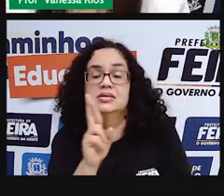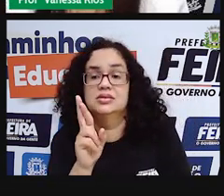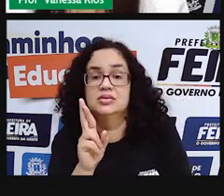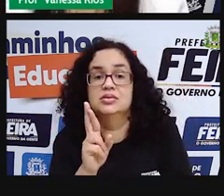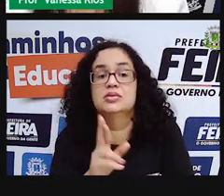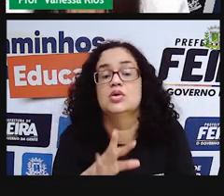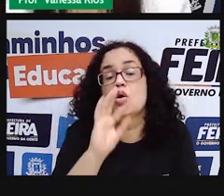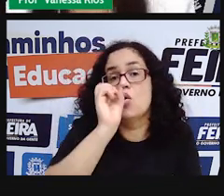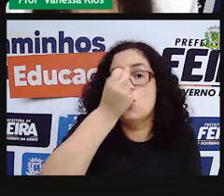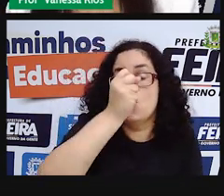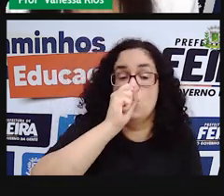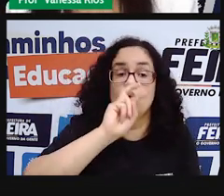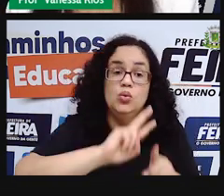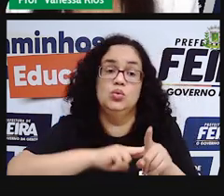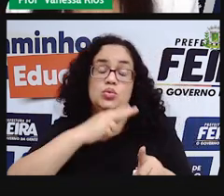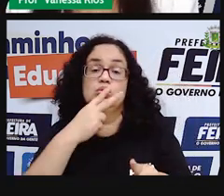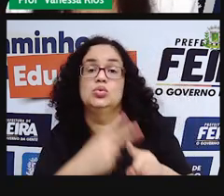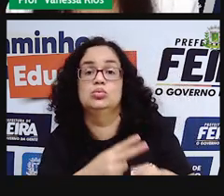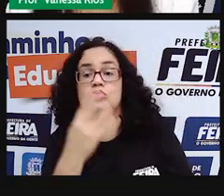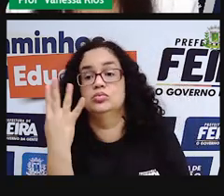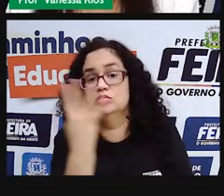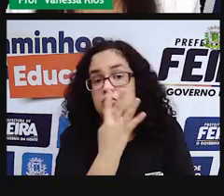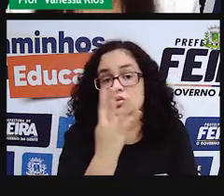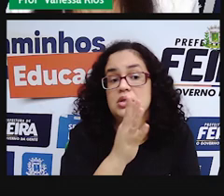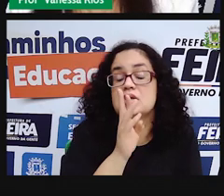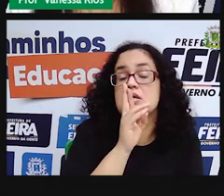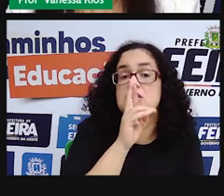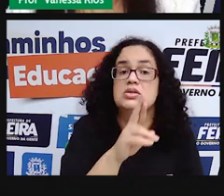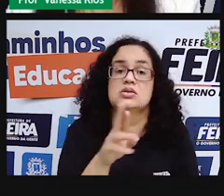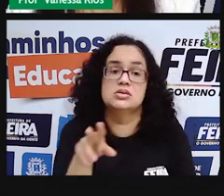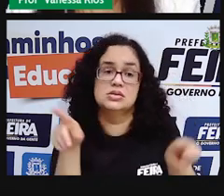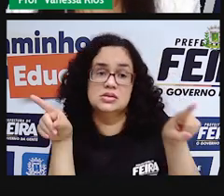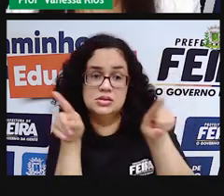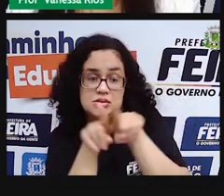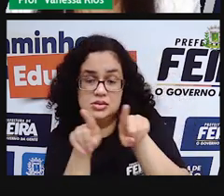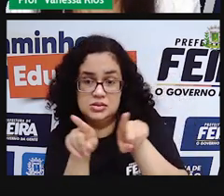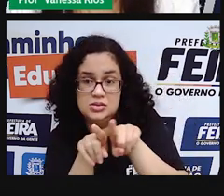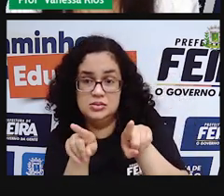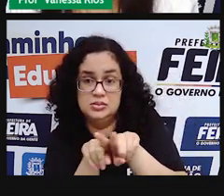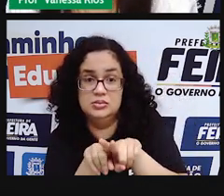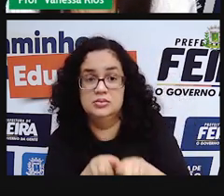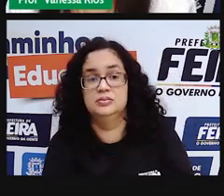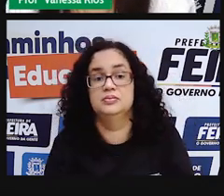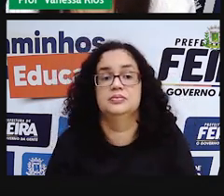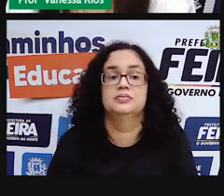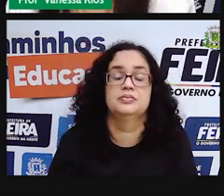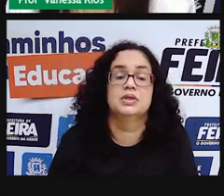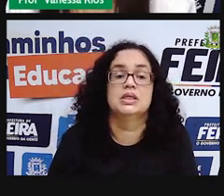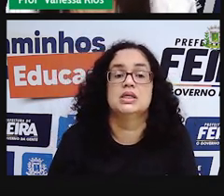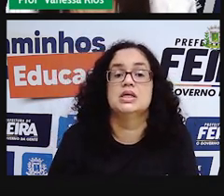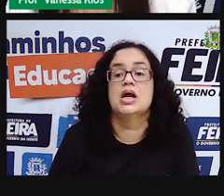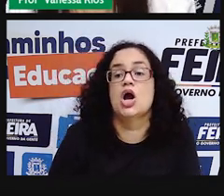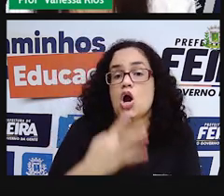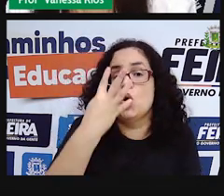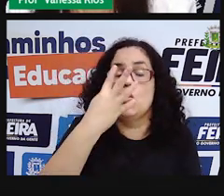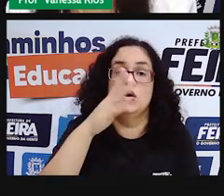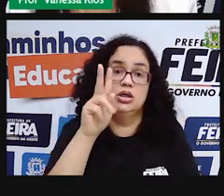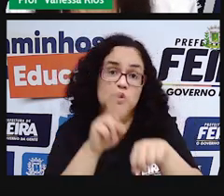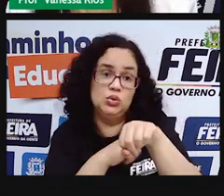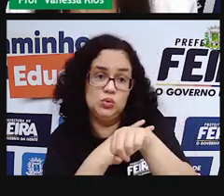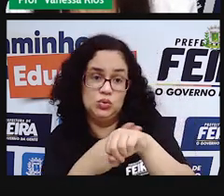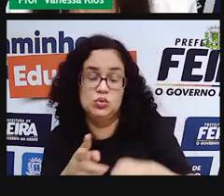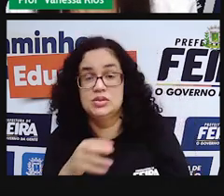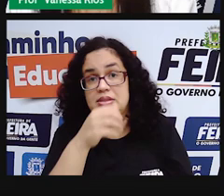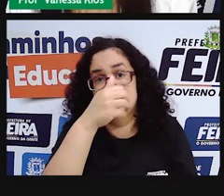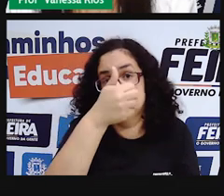é o dobro de quatro, Então, a resposta também vai ser proporcional, vai ser dobrada. Se em quatro chocolates eu gasto dez,